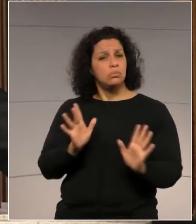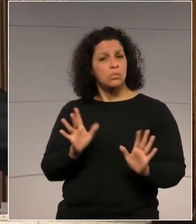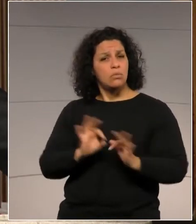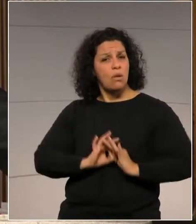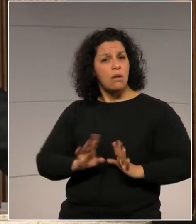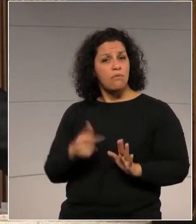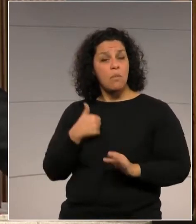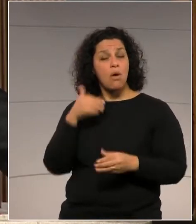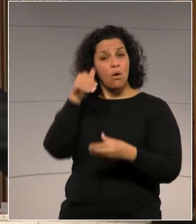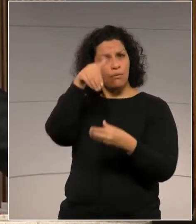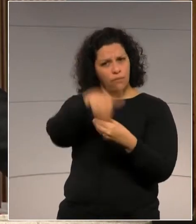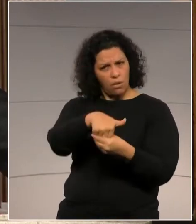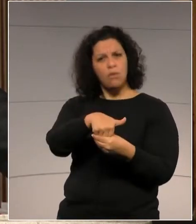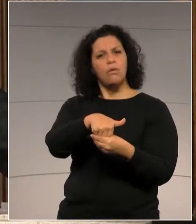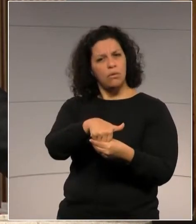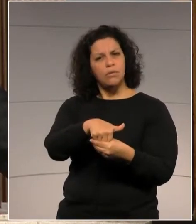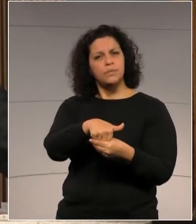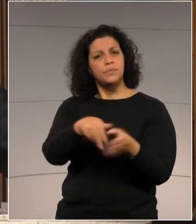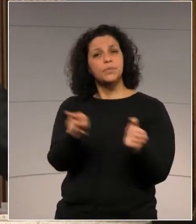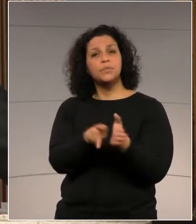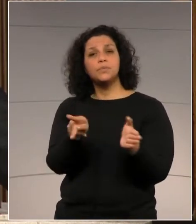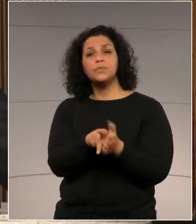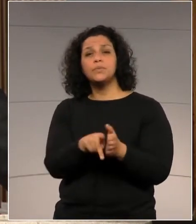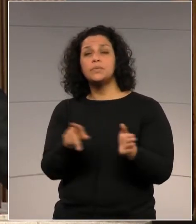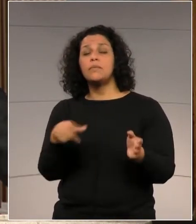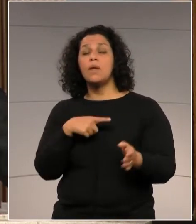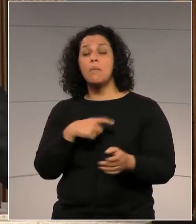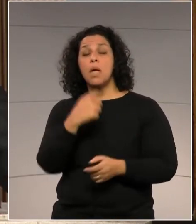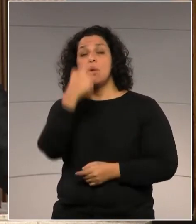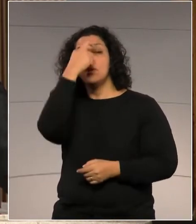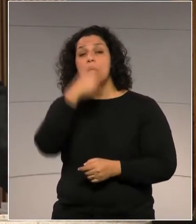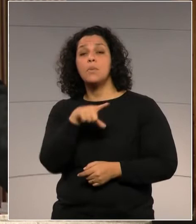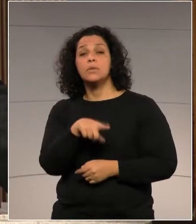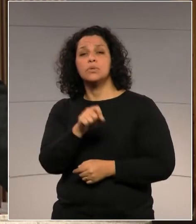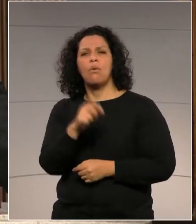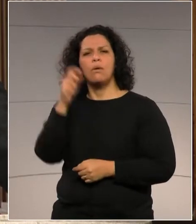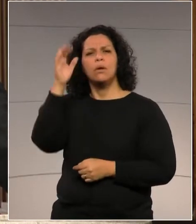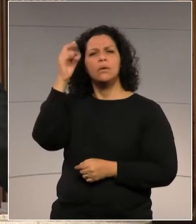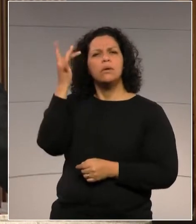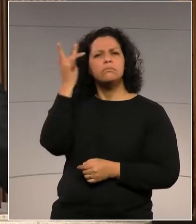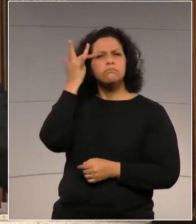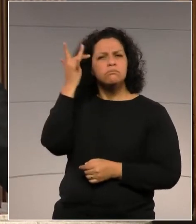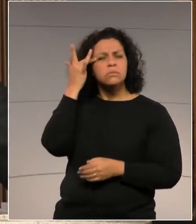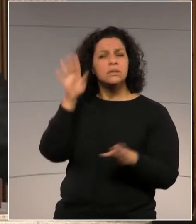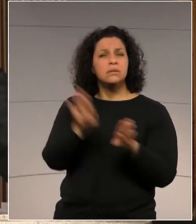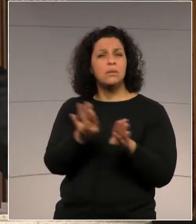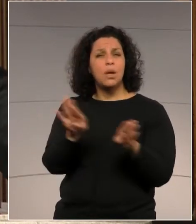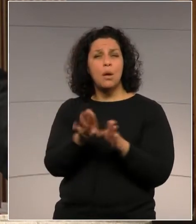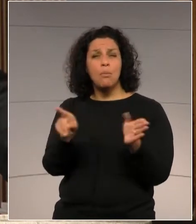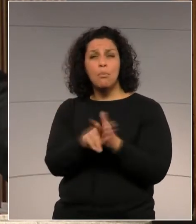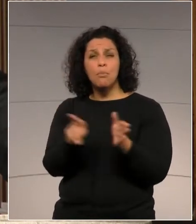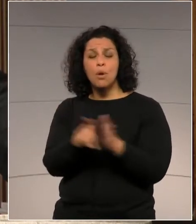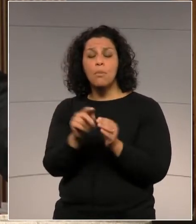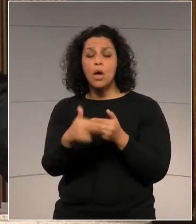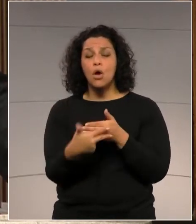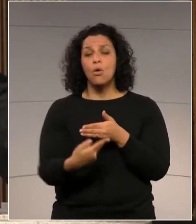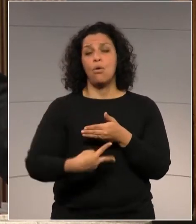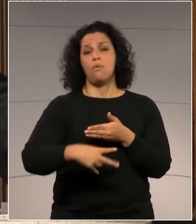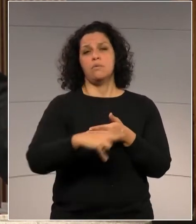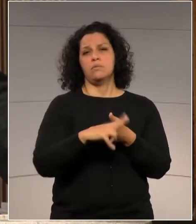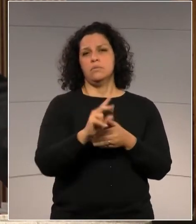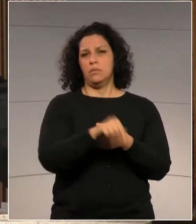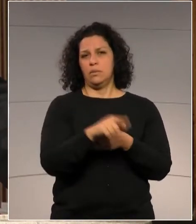O meu voto é de acordo com a minha consciência e a sua consequência, deputado Tercílio Turini.